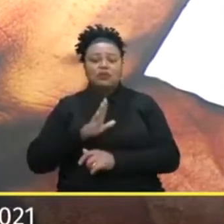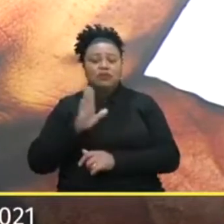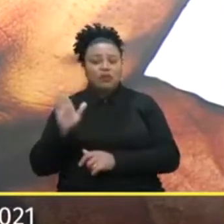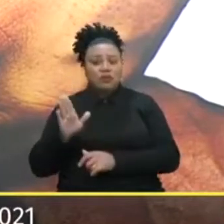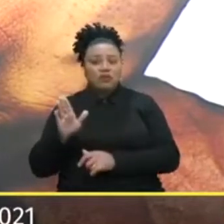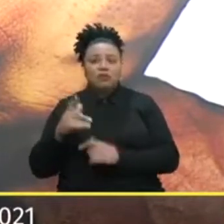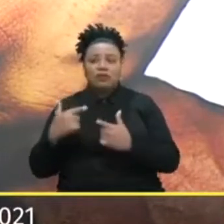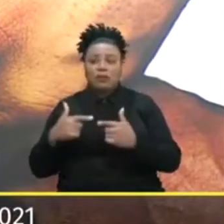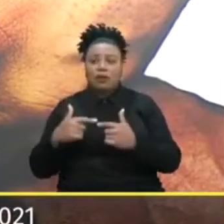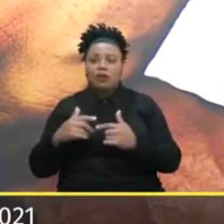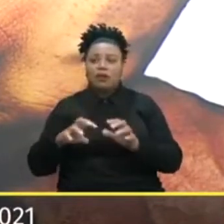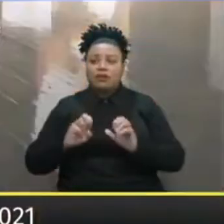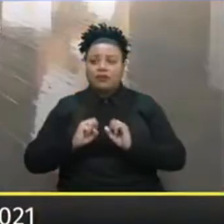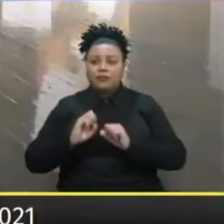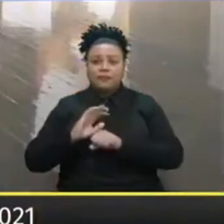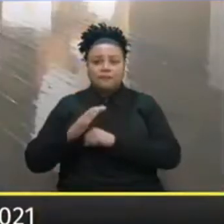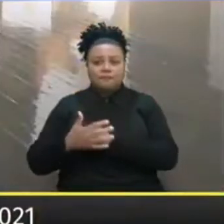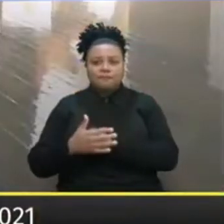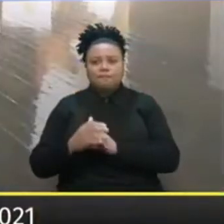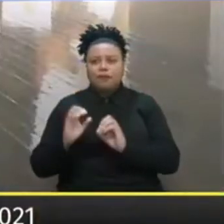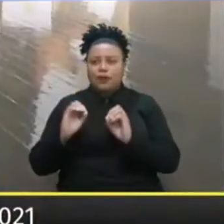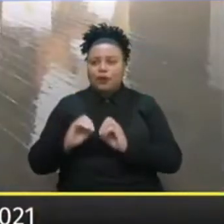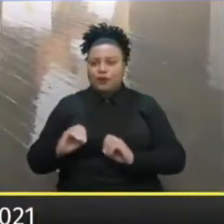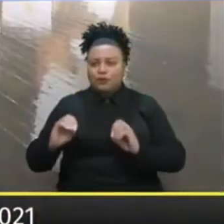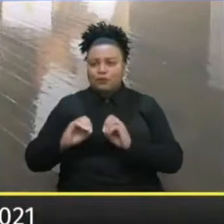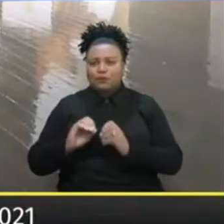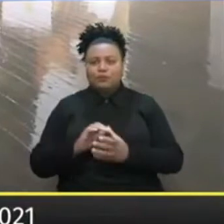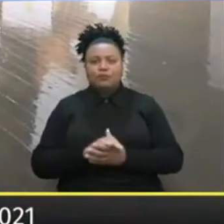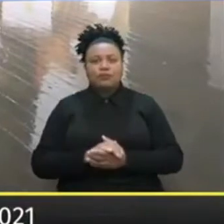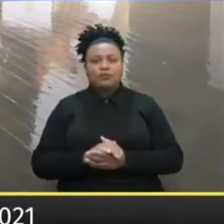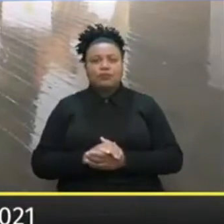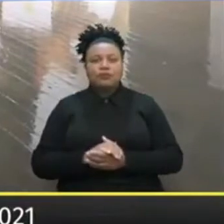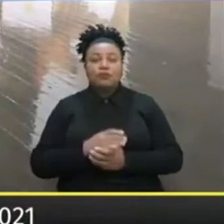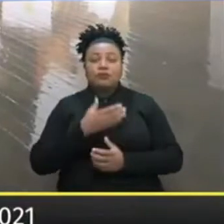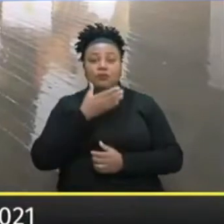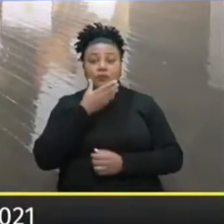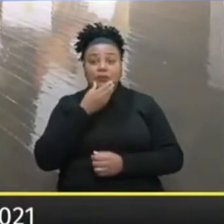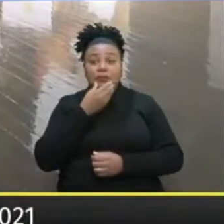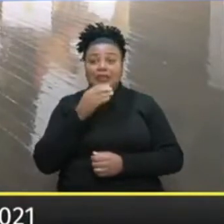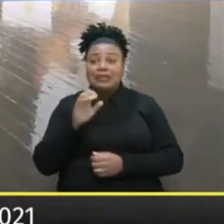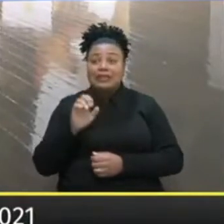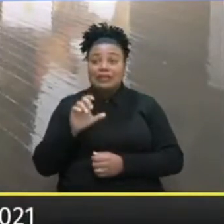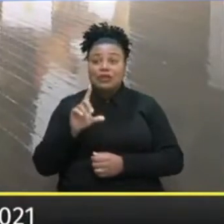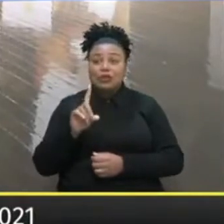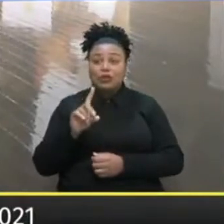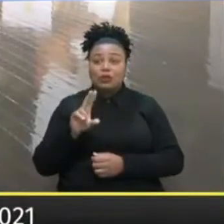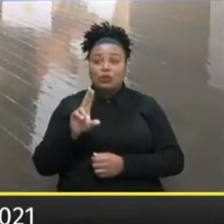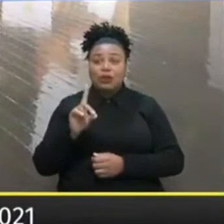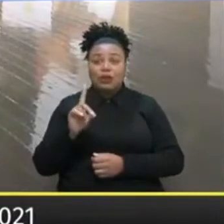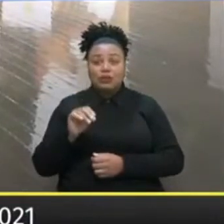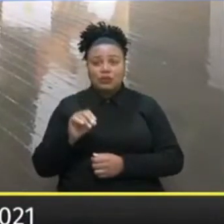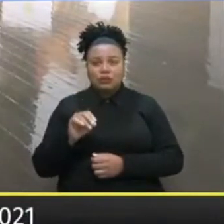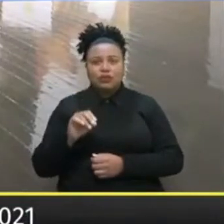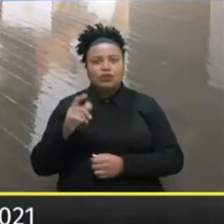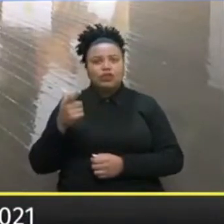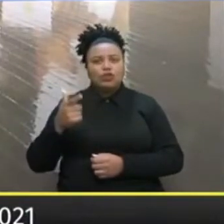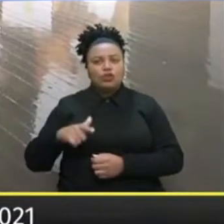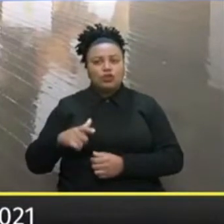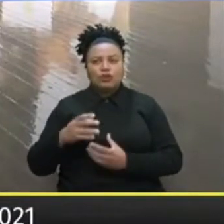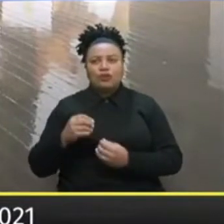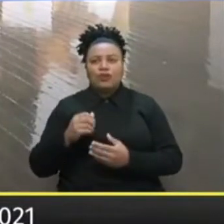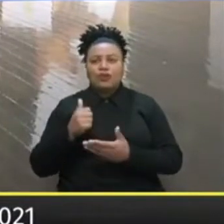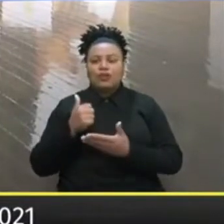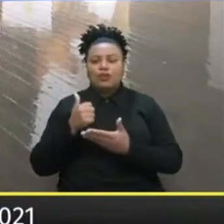contaminadas Desculpa Obrigado Excelente Doutor Eduardo Neubert Trindade Mais uma vez